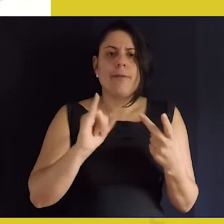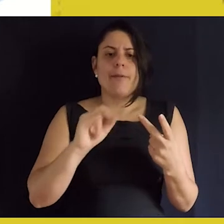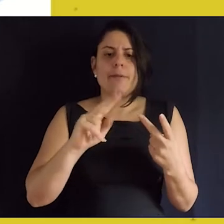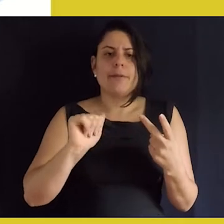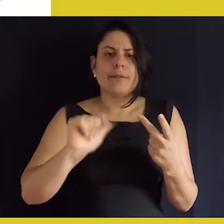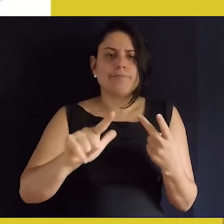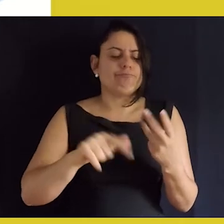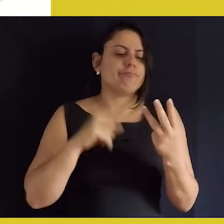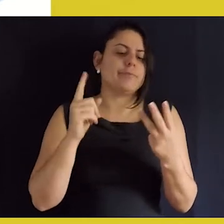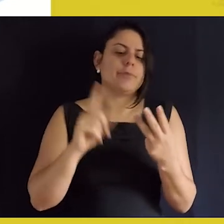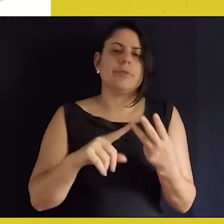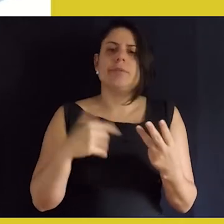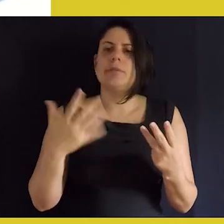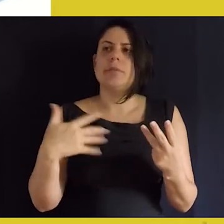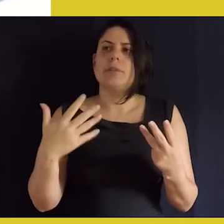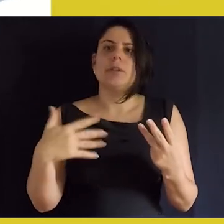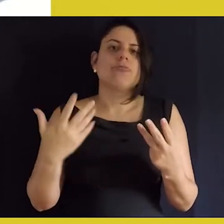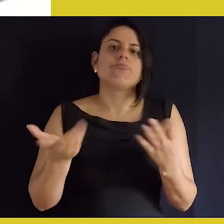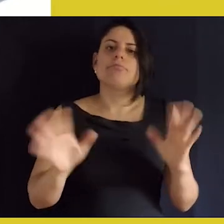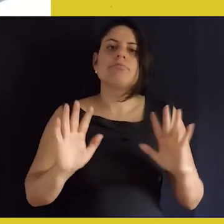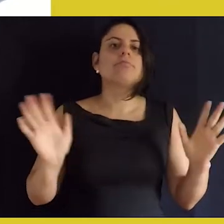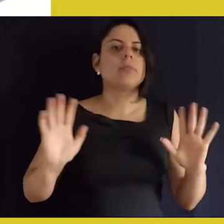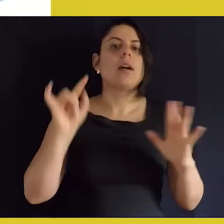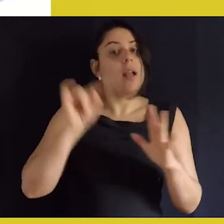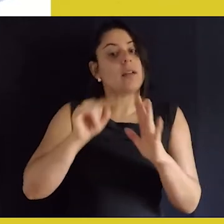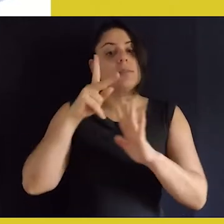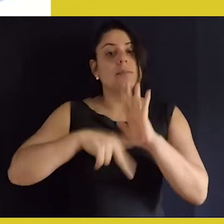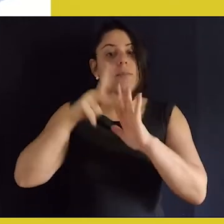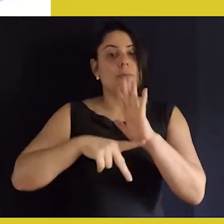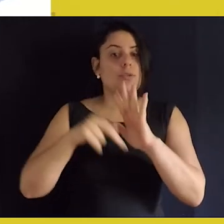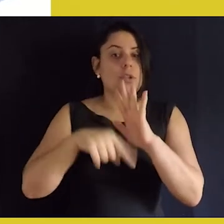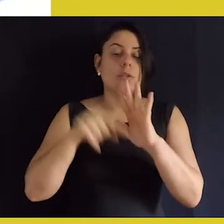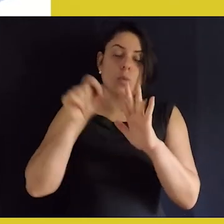do ponto de vista penal, pode ser do ponto de vista civil.